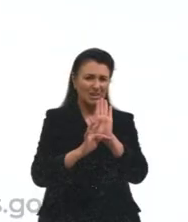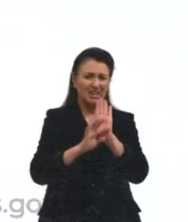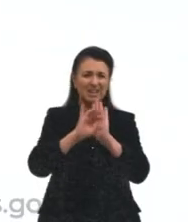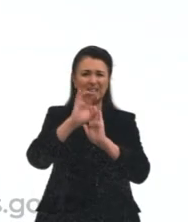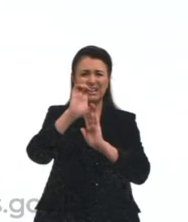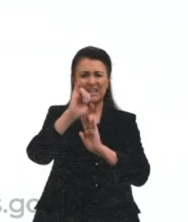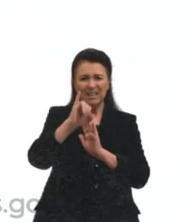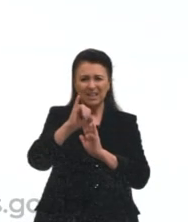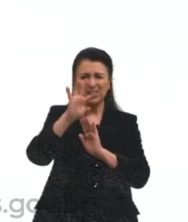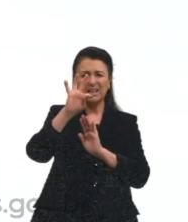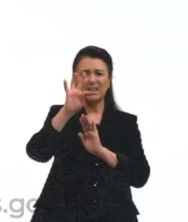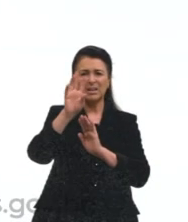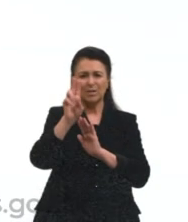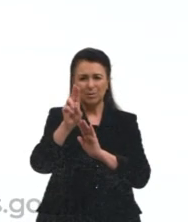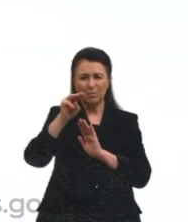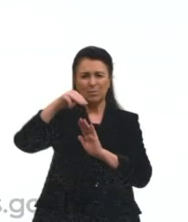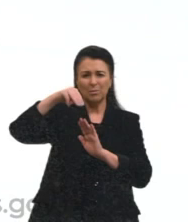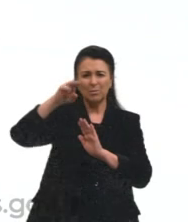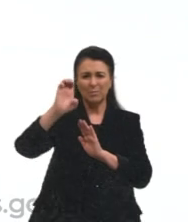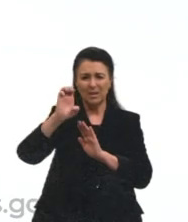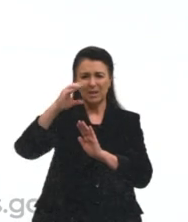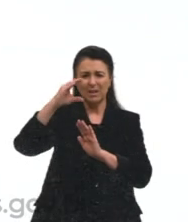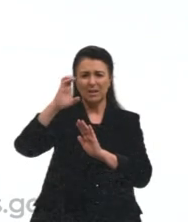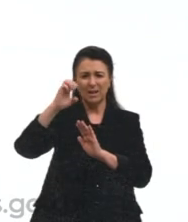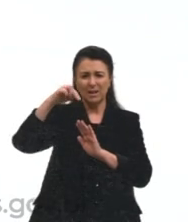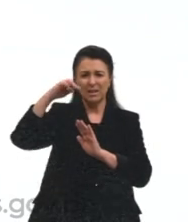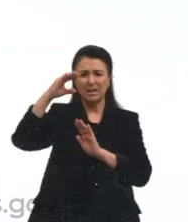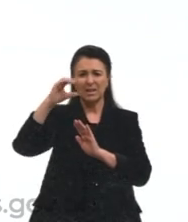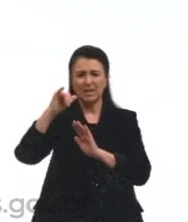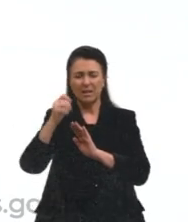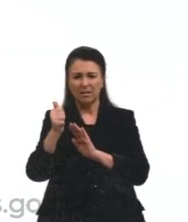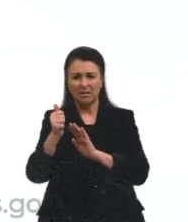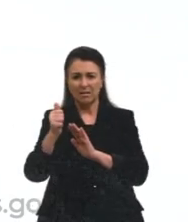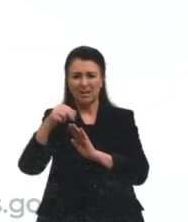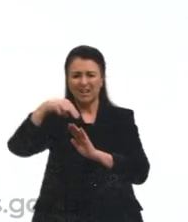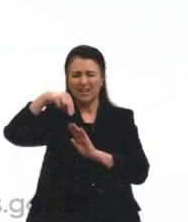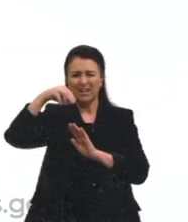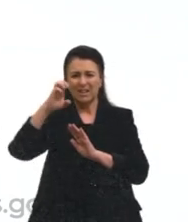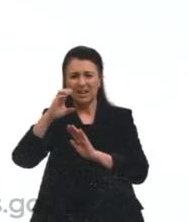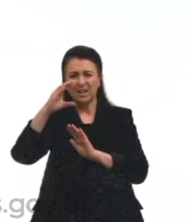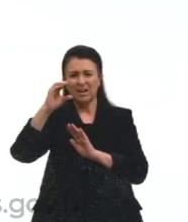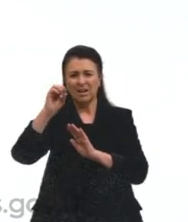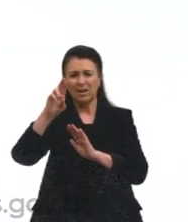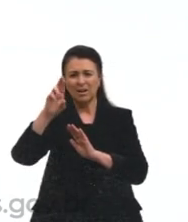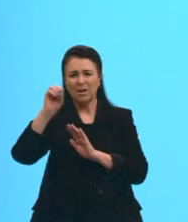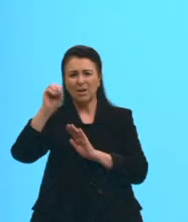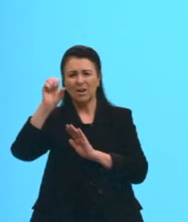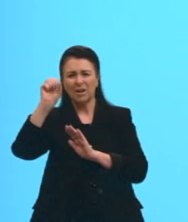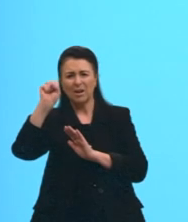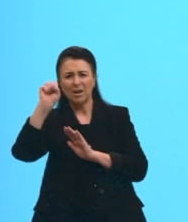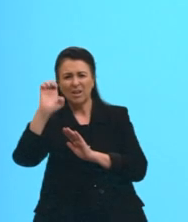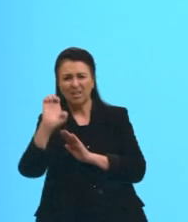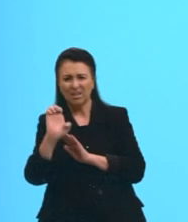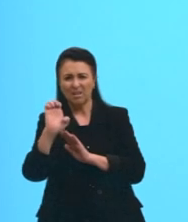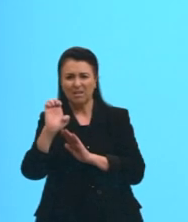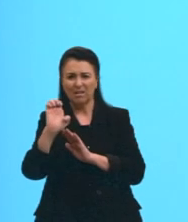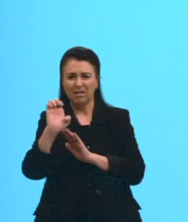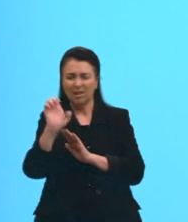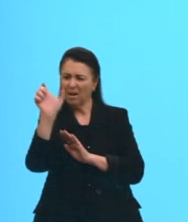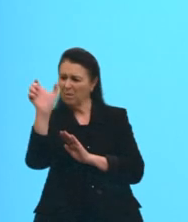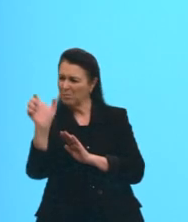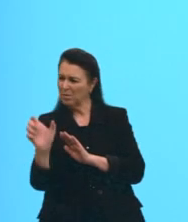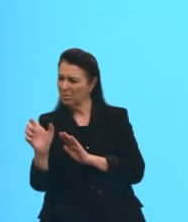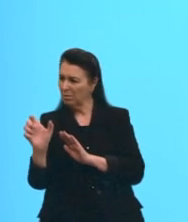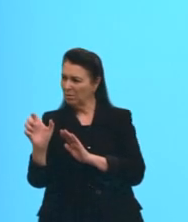Intumescência, lesão inflamatória e necrose subcutânea. O paciente, ouvindo isso, se